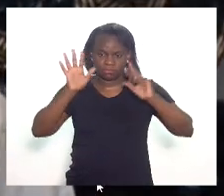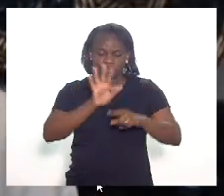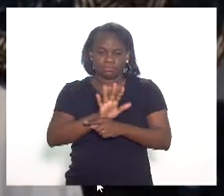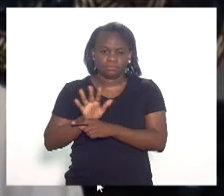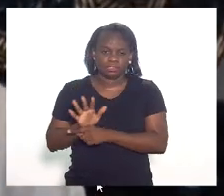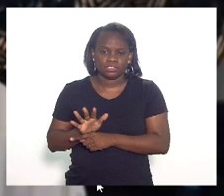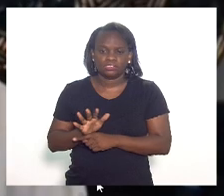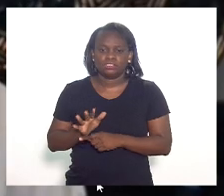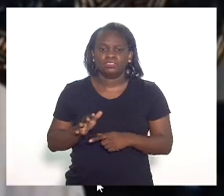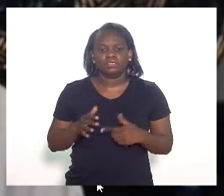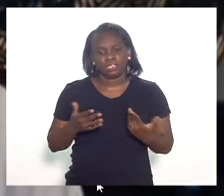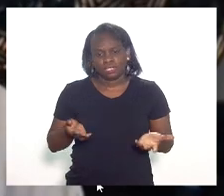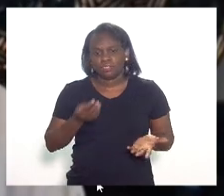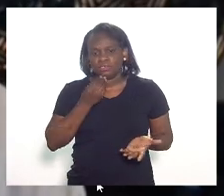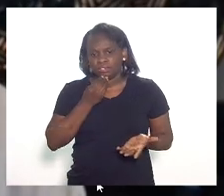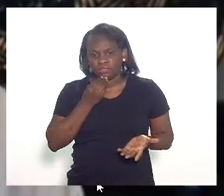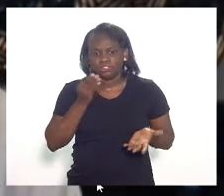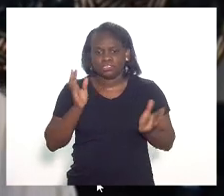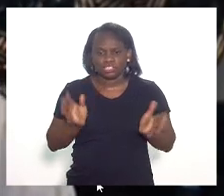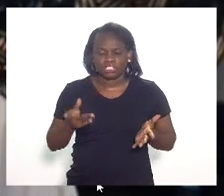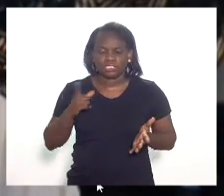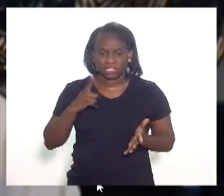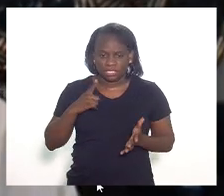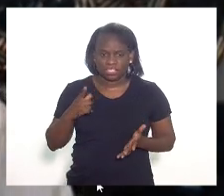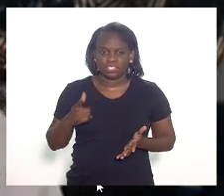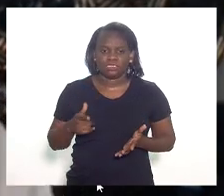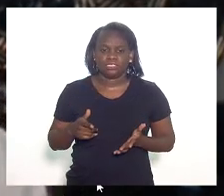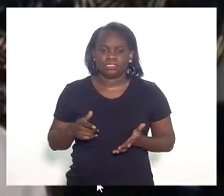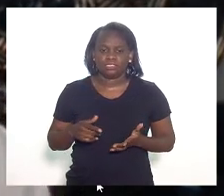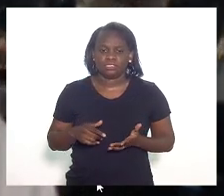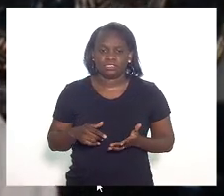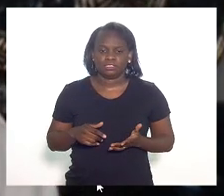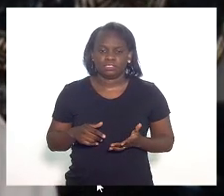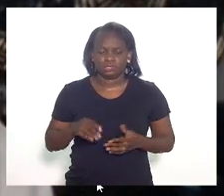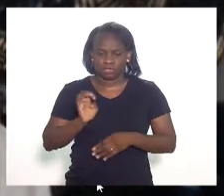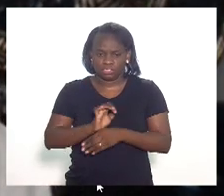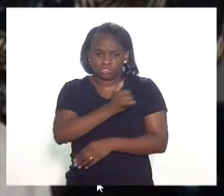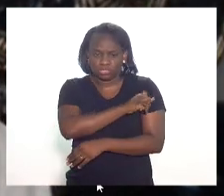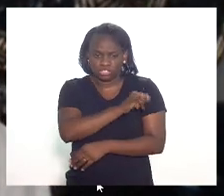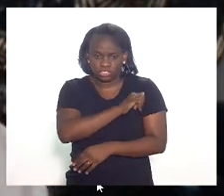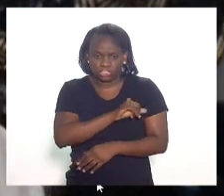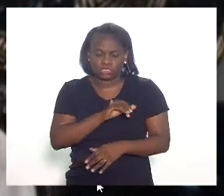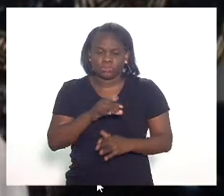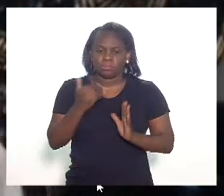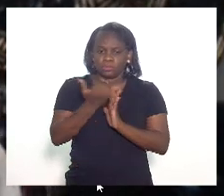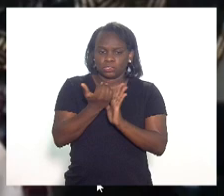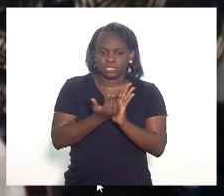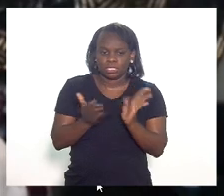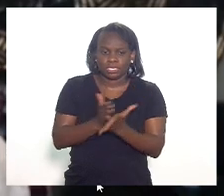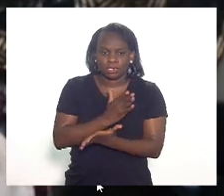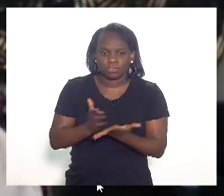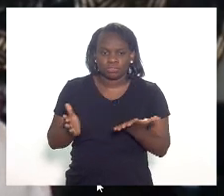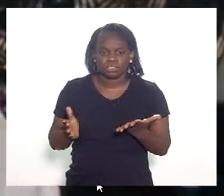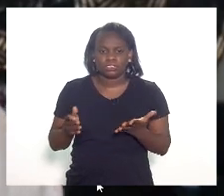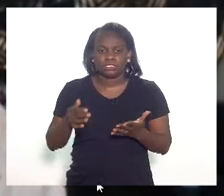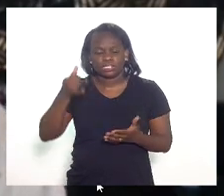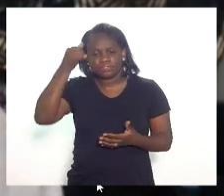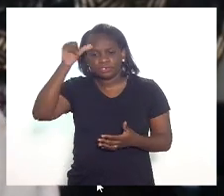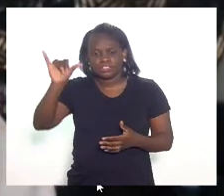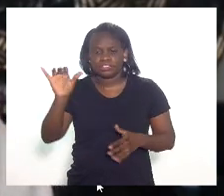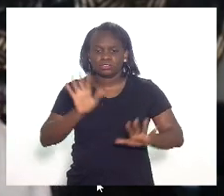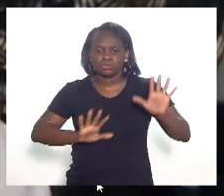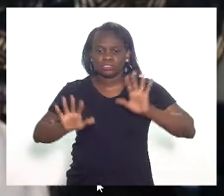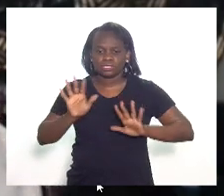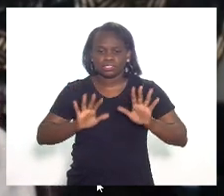É óbvio que deve ter já em vigência no estado do Rio de Janeiro algum programa de prevenção